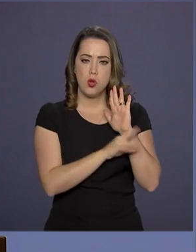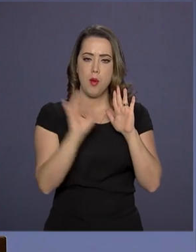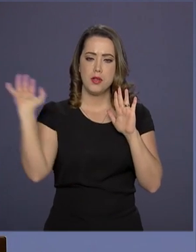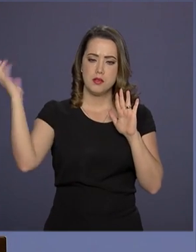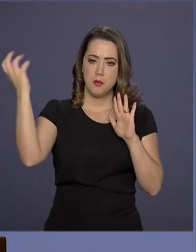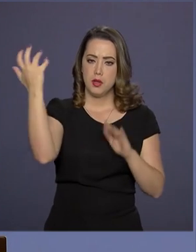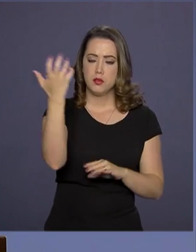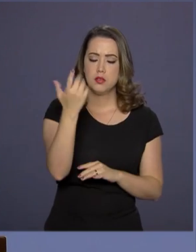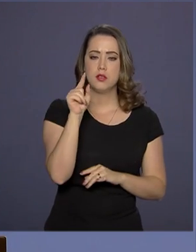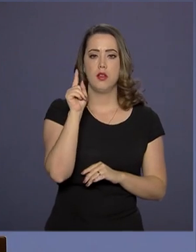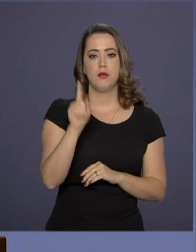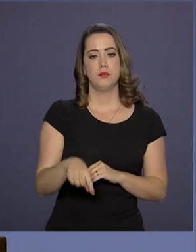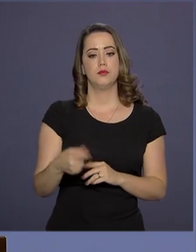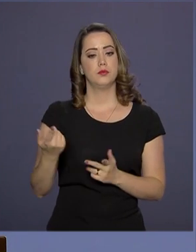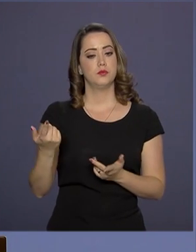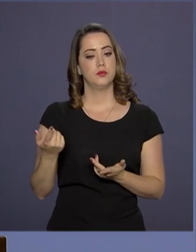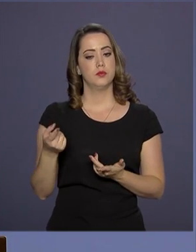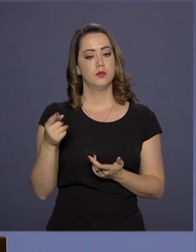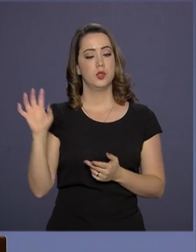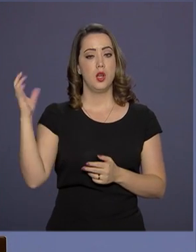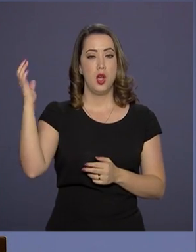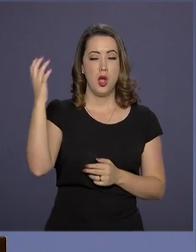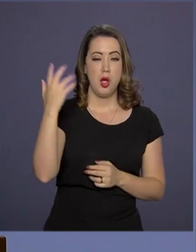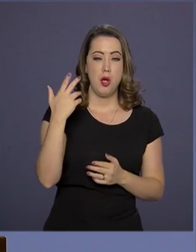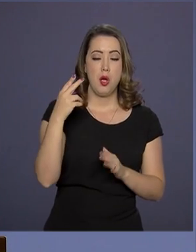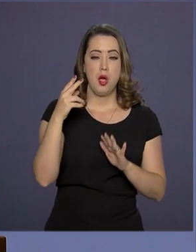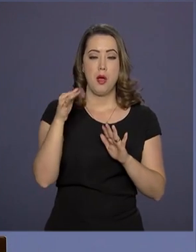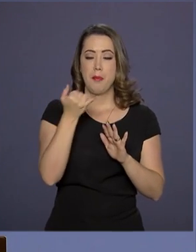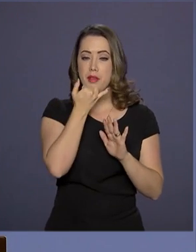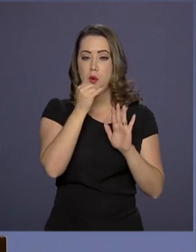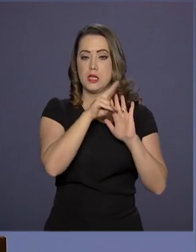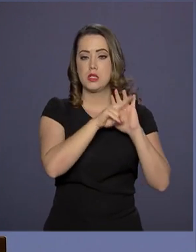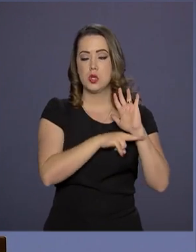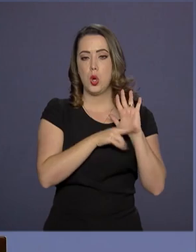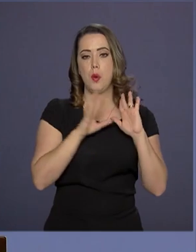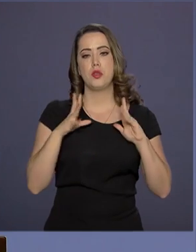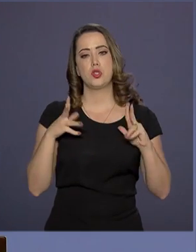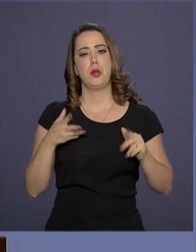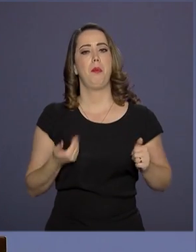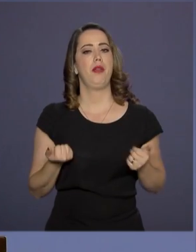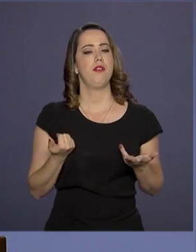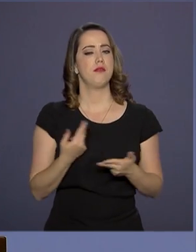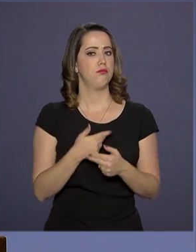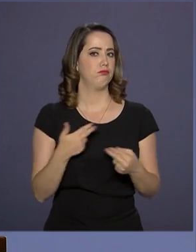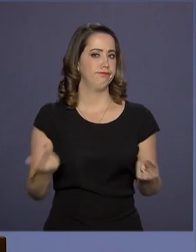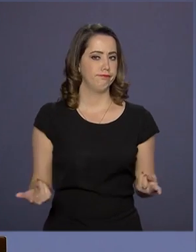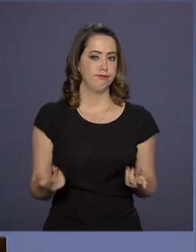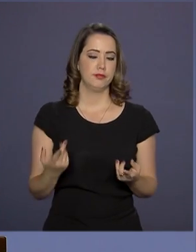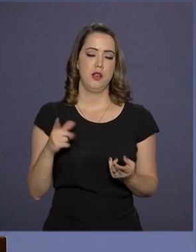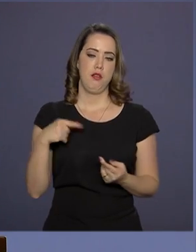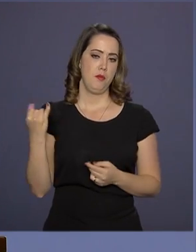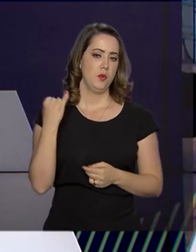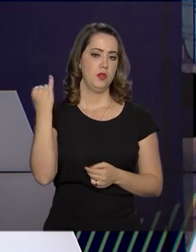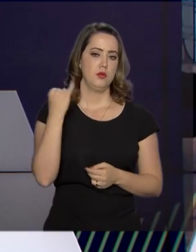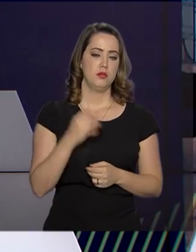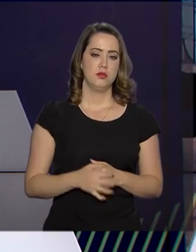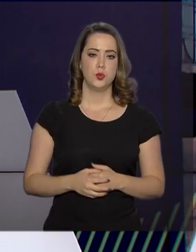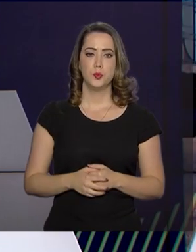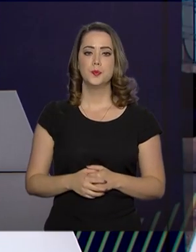a normas sanitárias, fitossanitárias, isso é, acho que é fundamental.